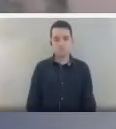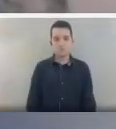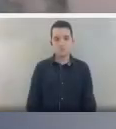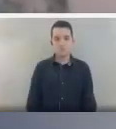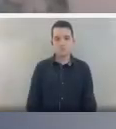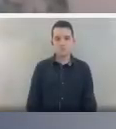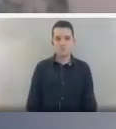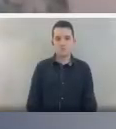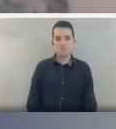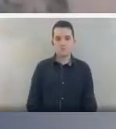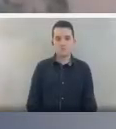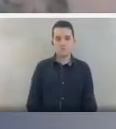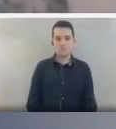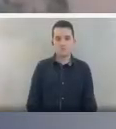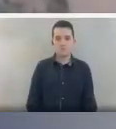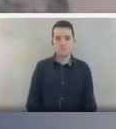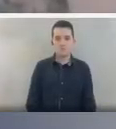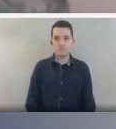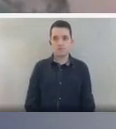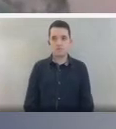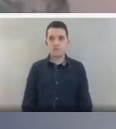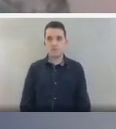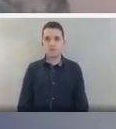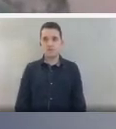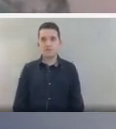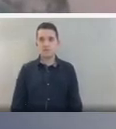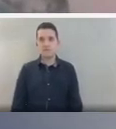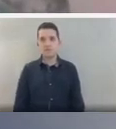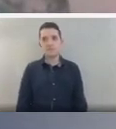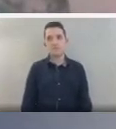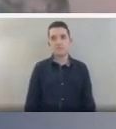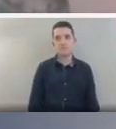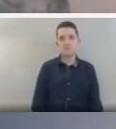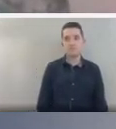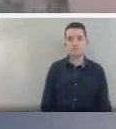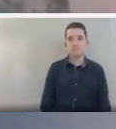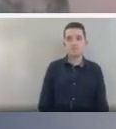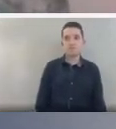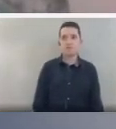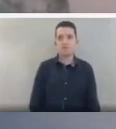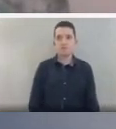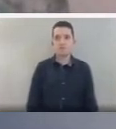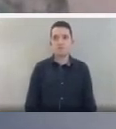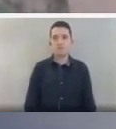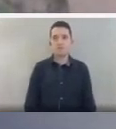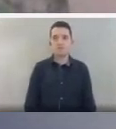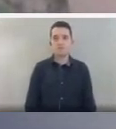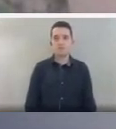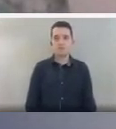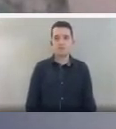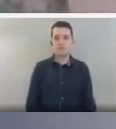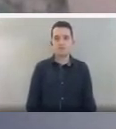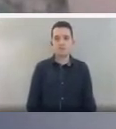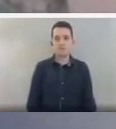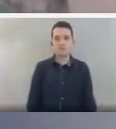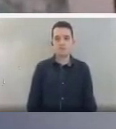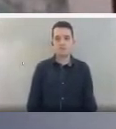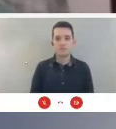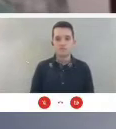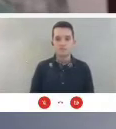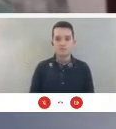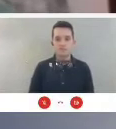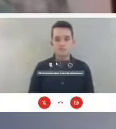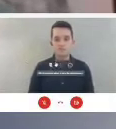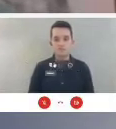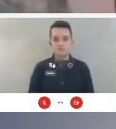muita propriedade e clareza para todos os nossos ouvintes. Neste momento, também gostaria de